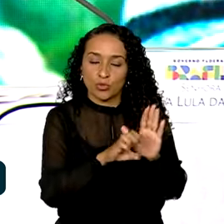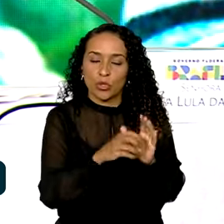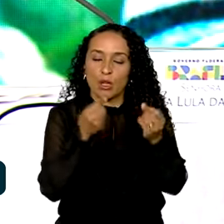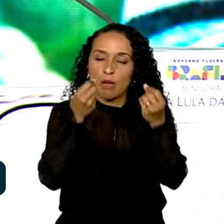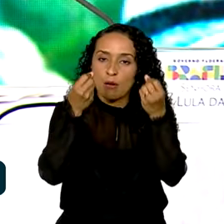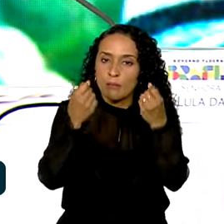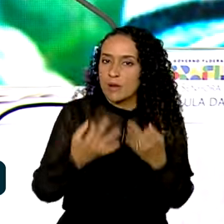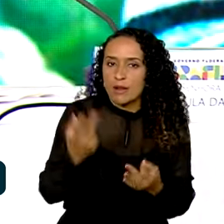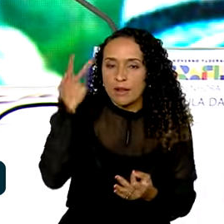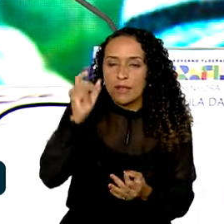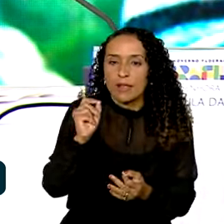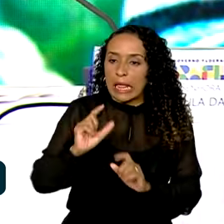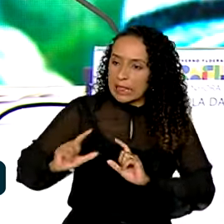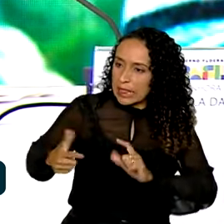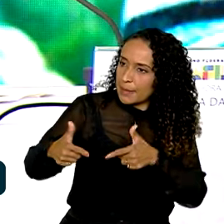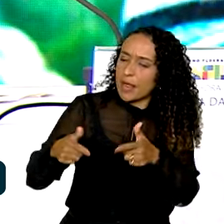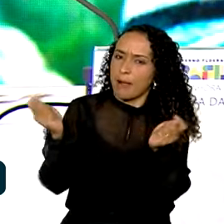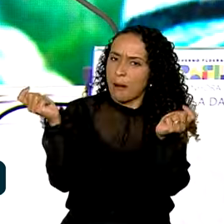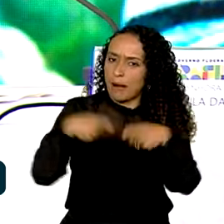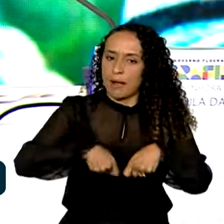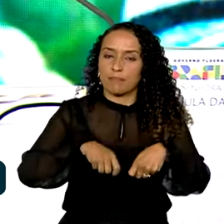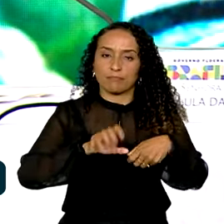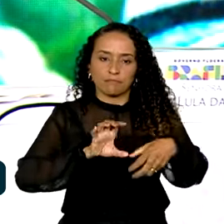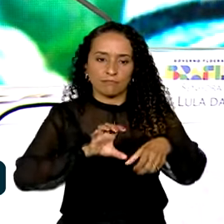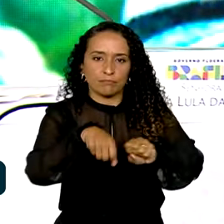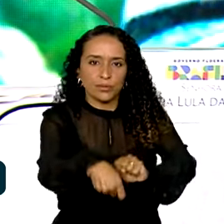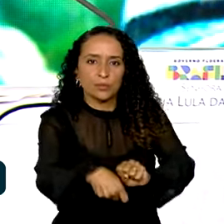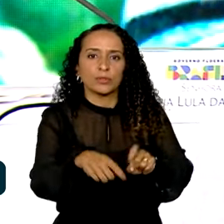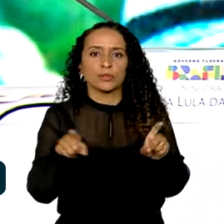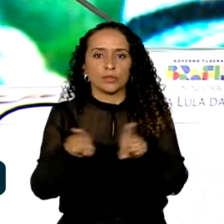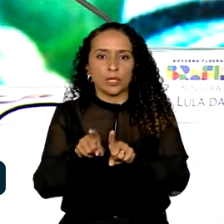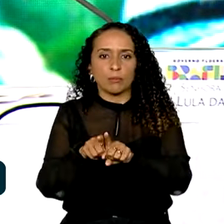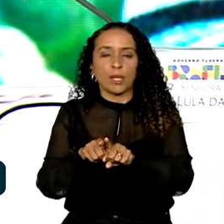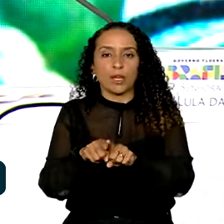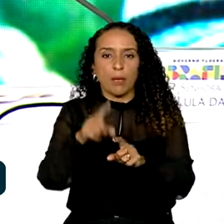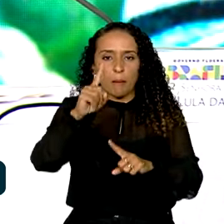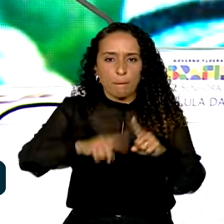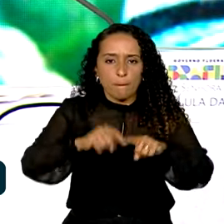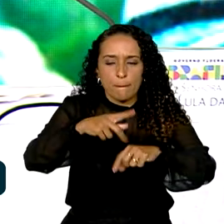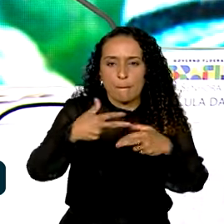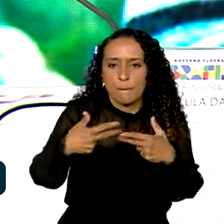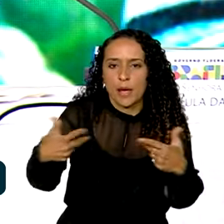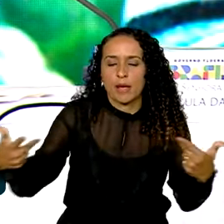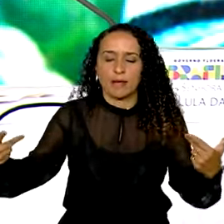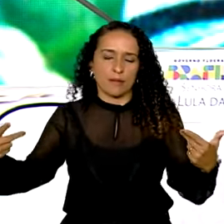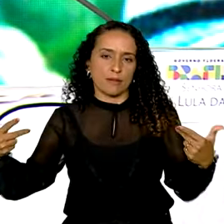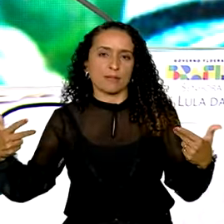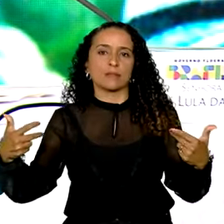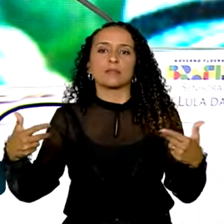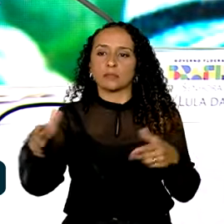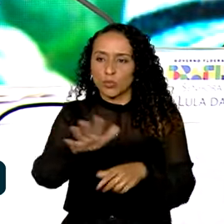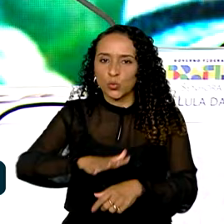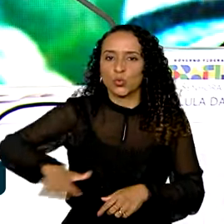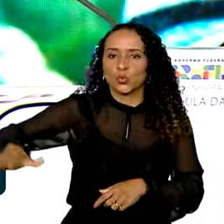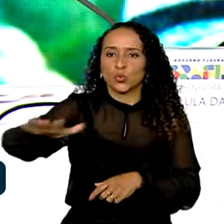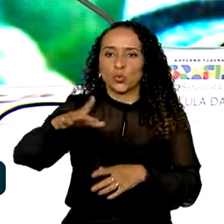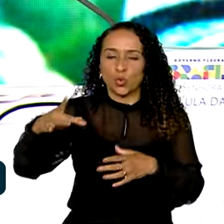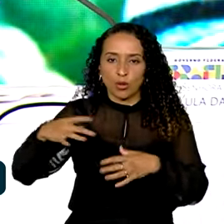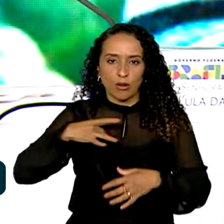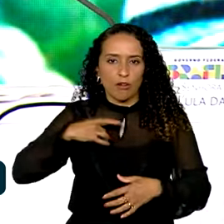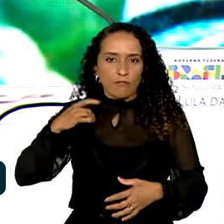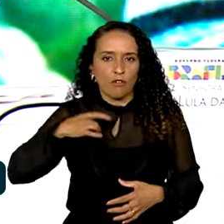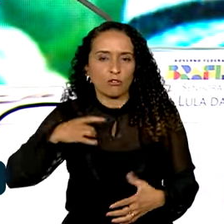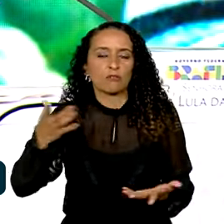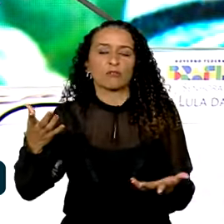trabalhar a capacitação e também equipamentos para essa rede de voluntários,